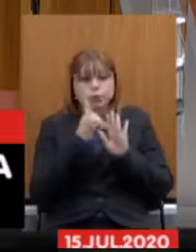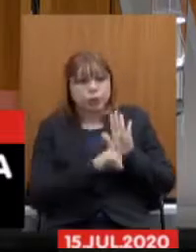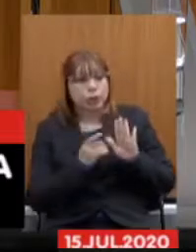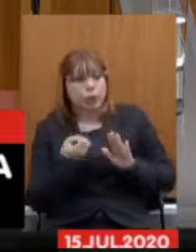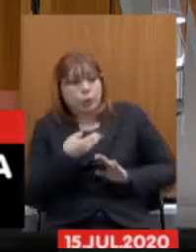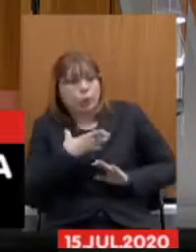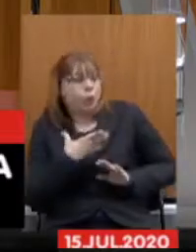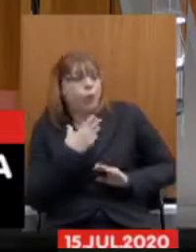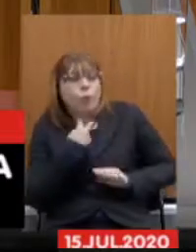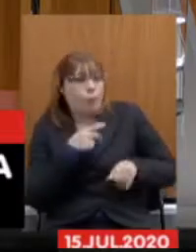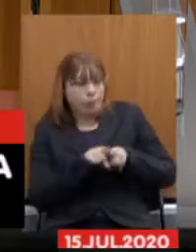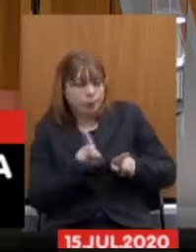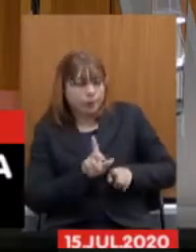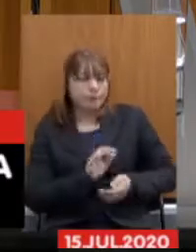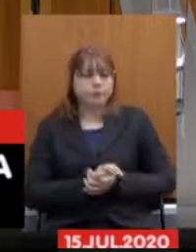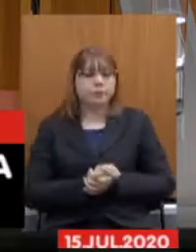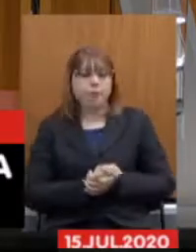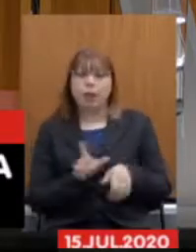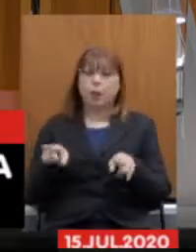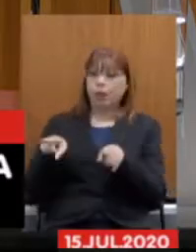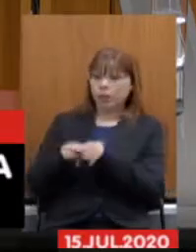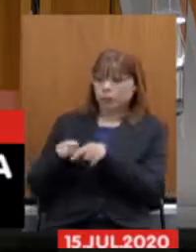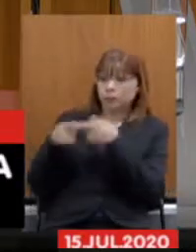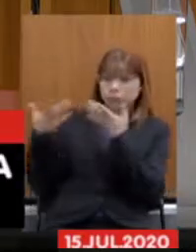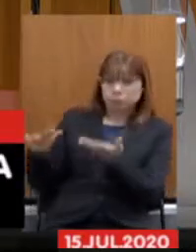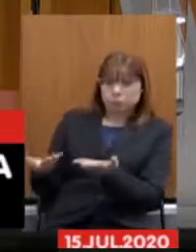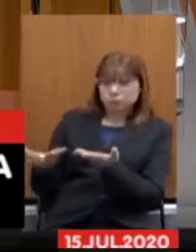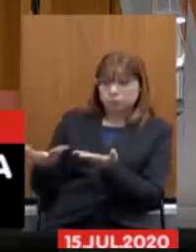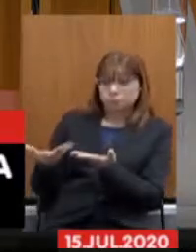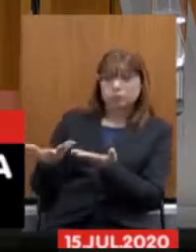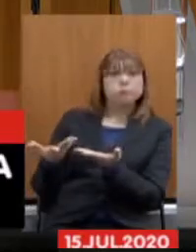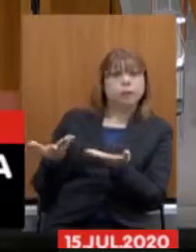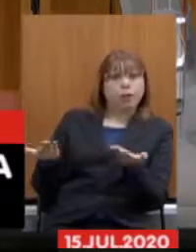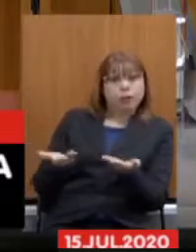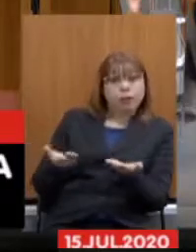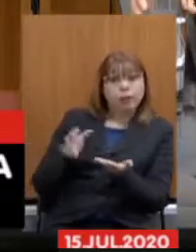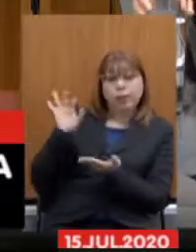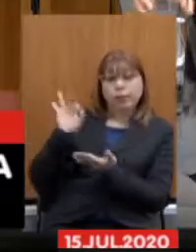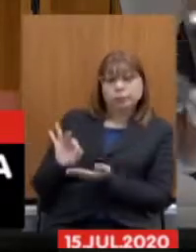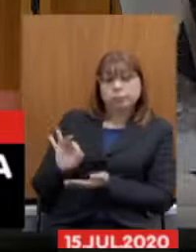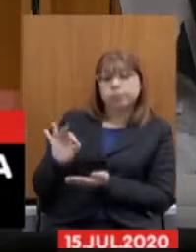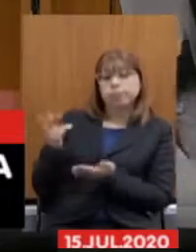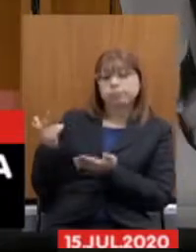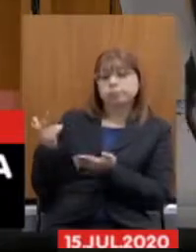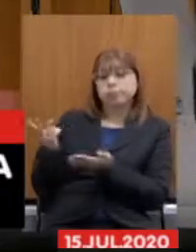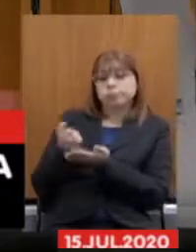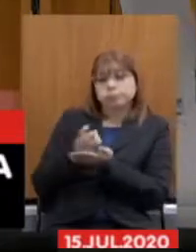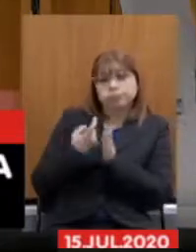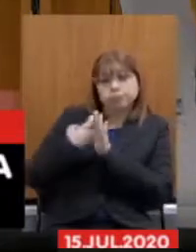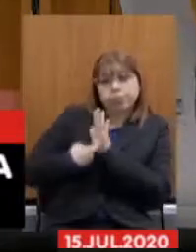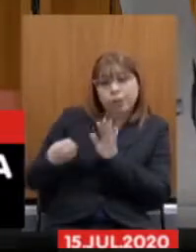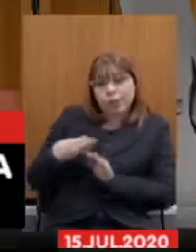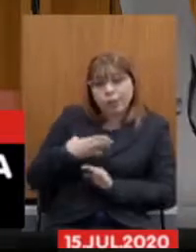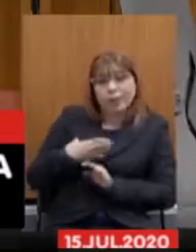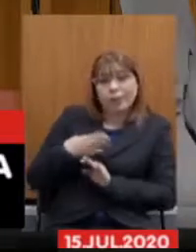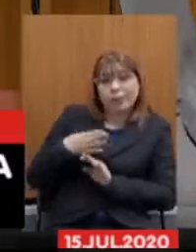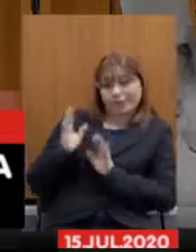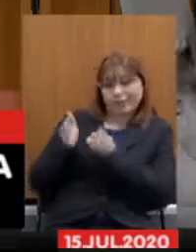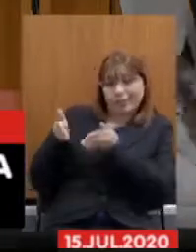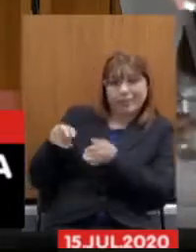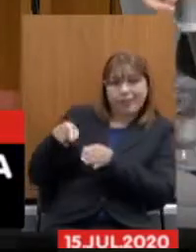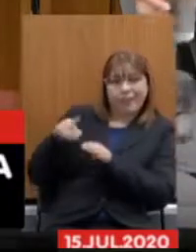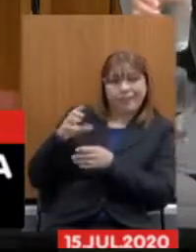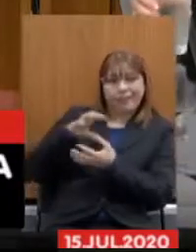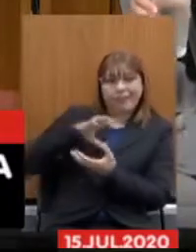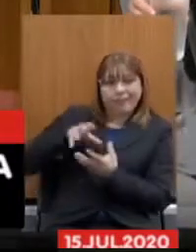e ao mesmo tempo vem essa reforma com novas alíquotas reduzindo a remuneração